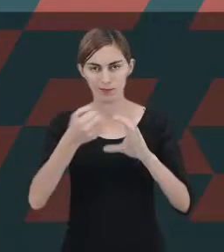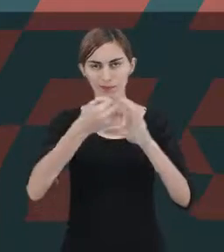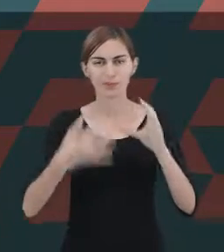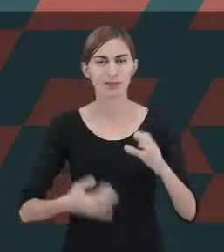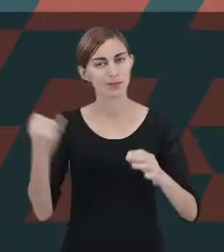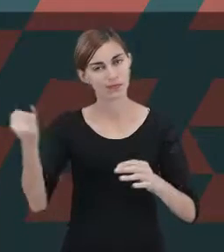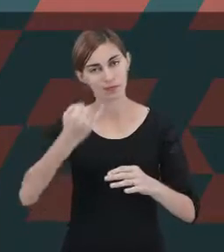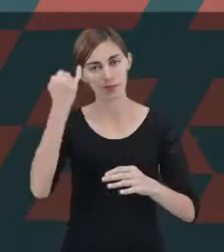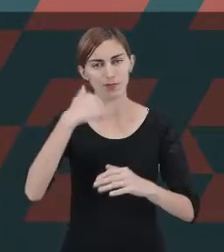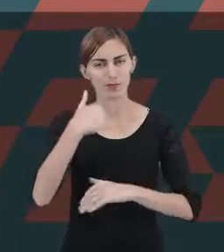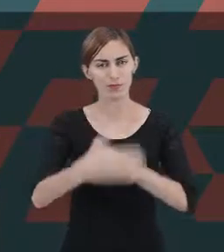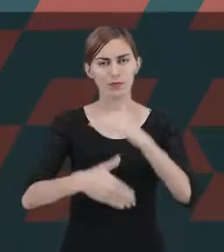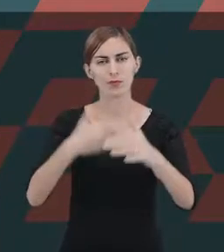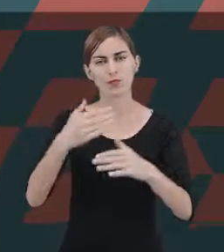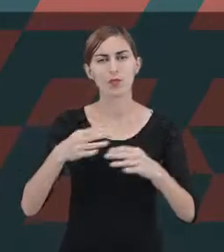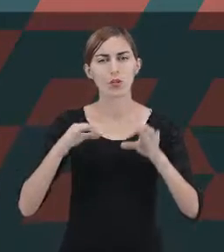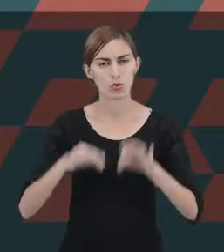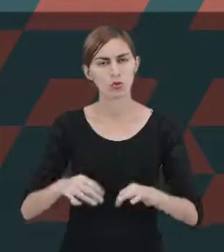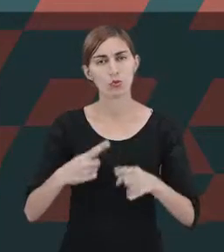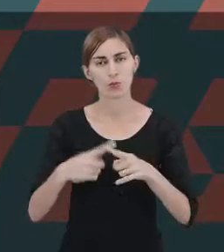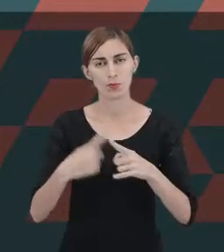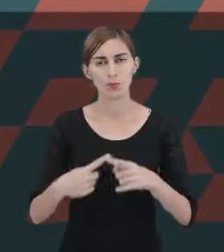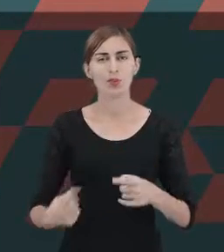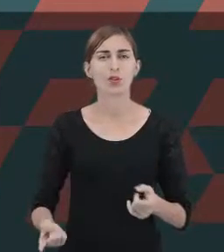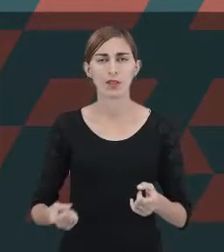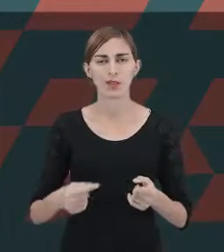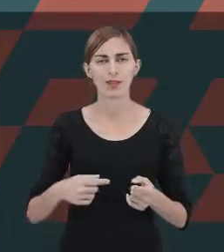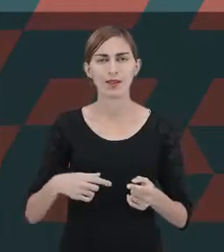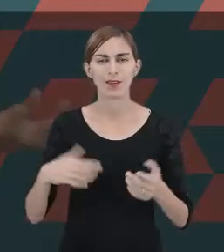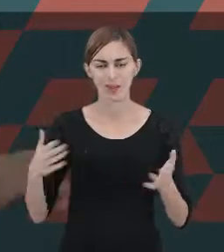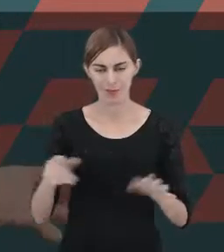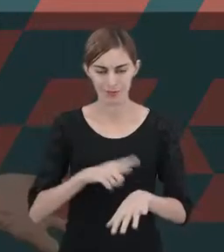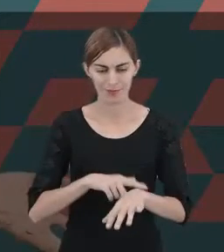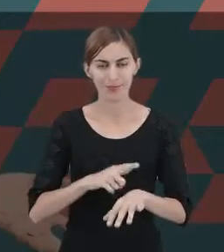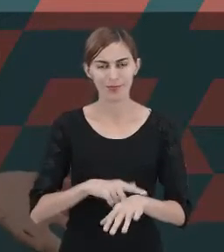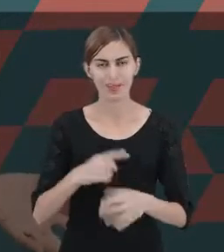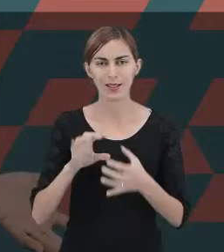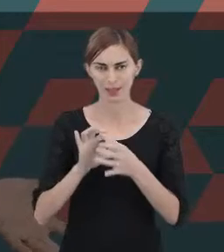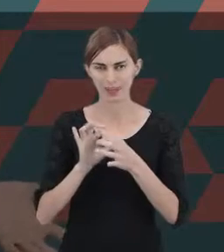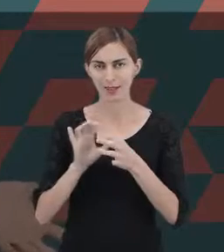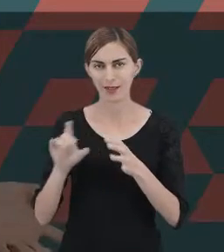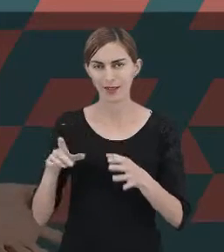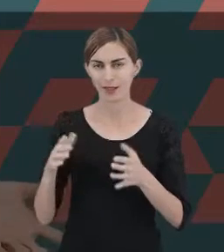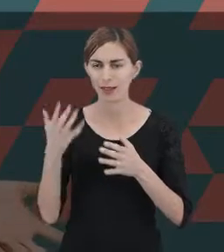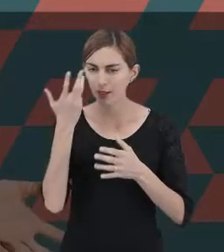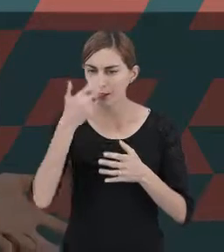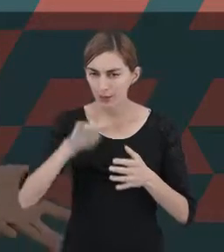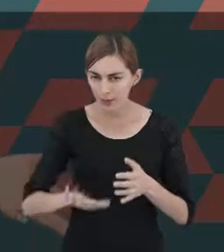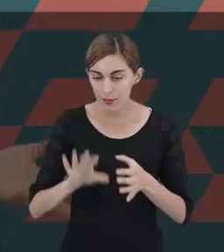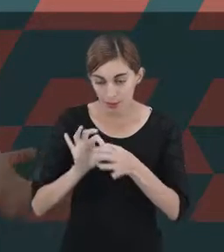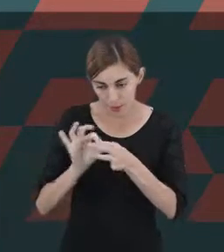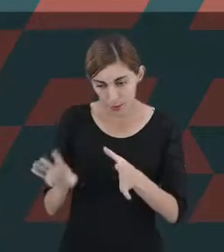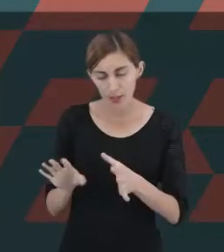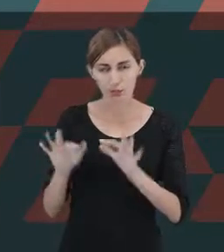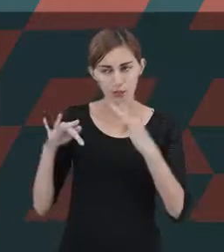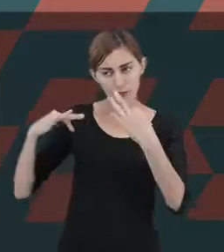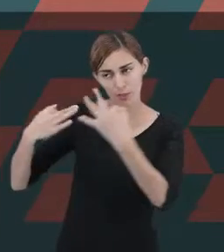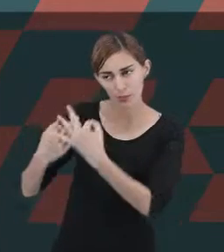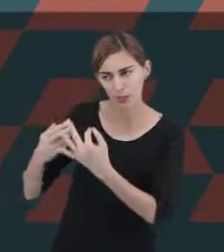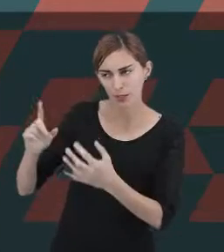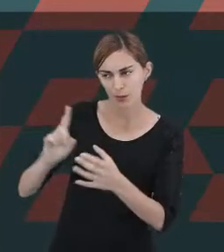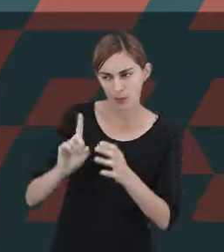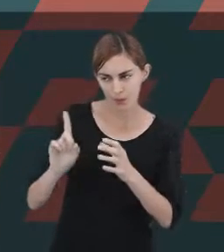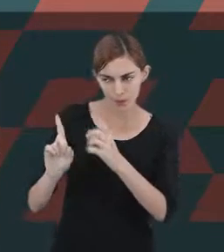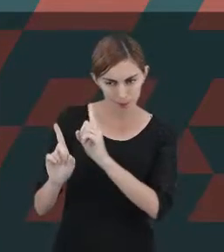justamente porque marca o momento em que a criança deixa o desenvolvimento pautado unicamente pela família e